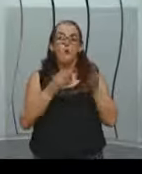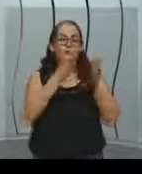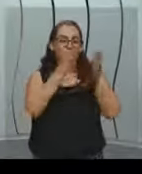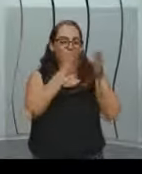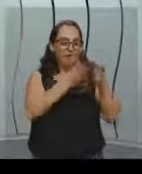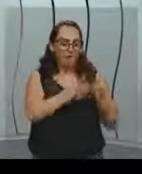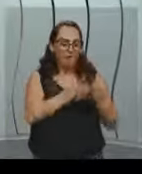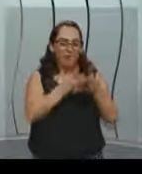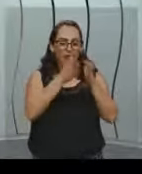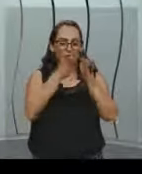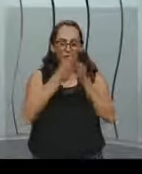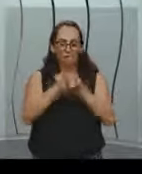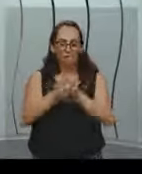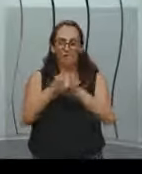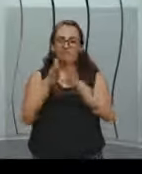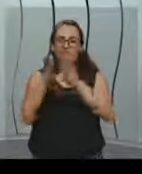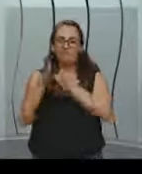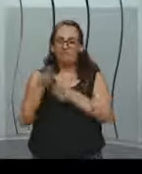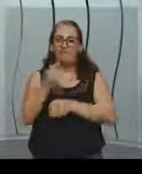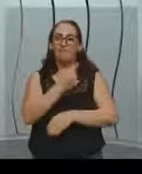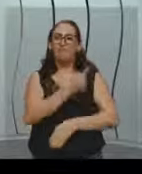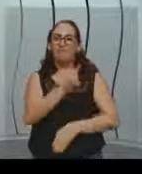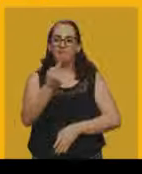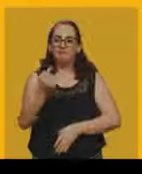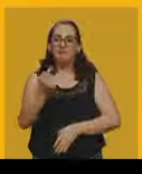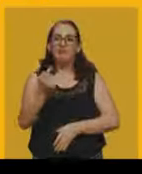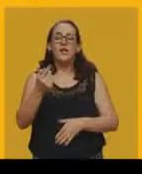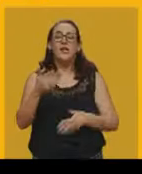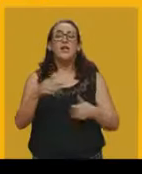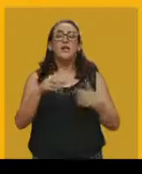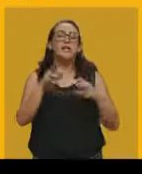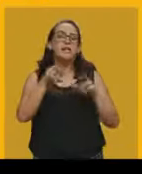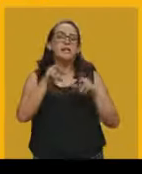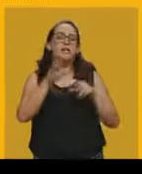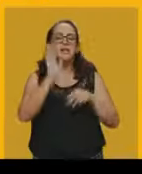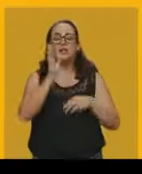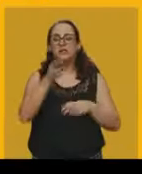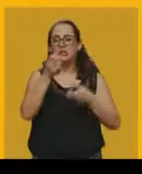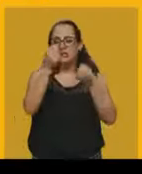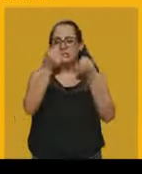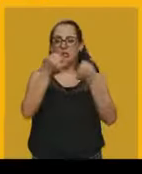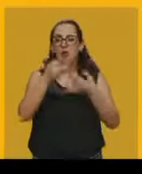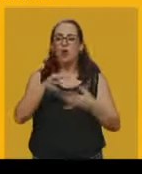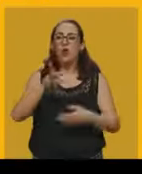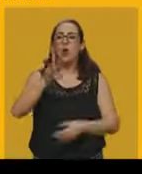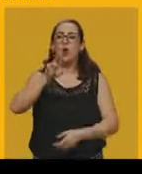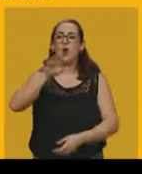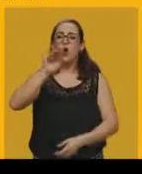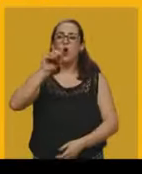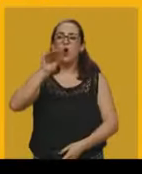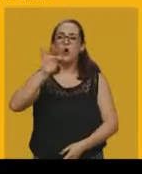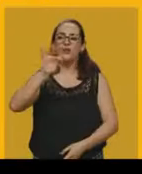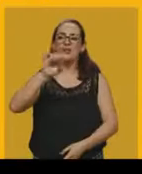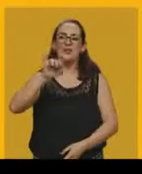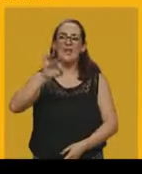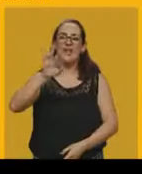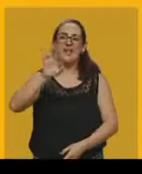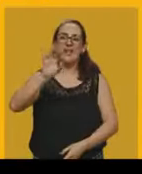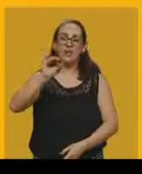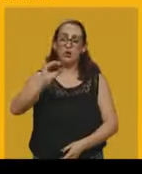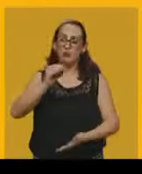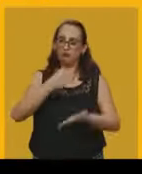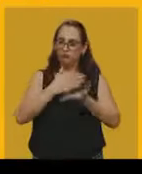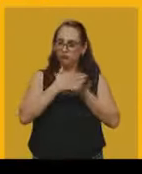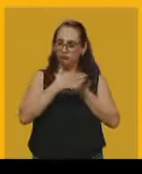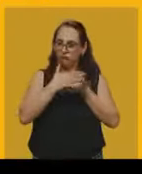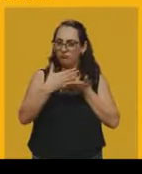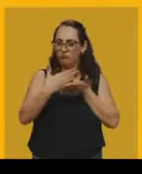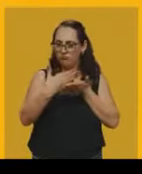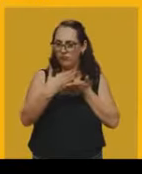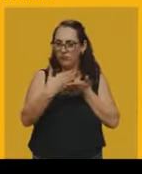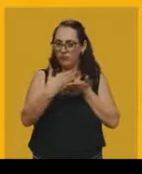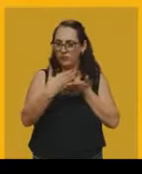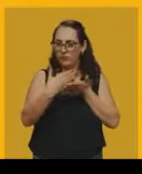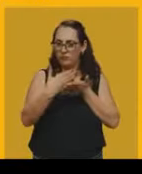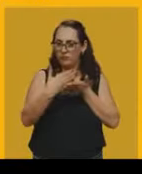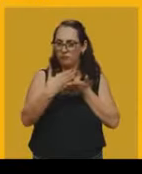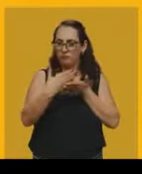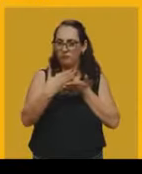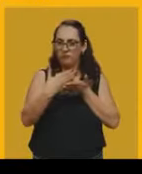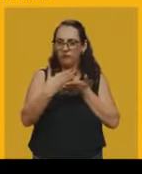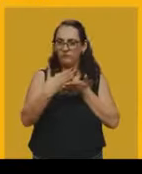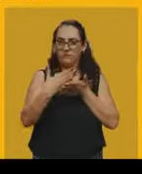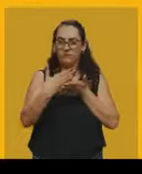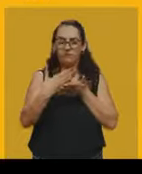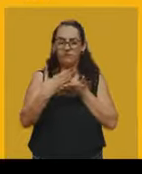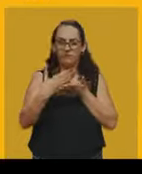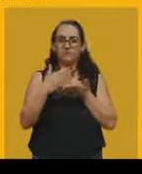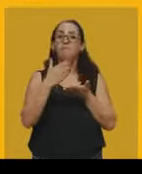eu disse para vocês anteriormente, o roteiro, está até aqui em vermelho, ele é a base de todo o seu trabalho. E é aqui que